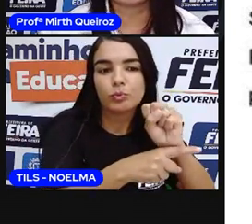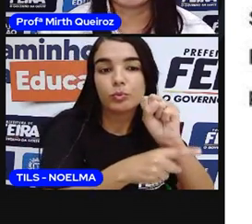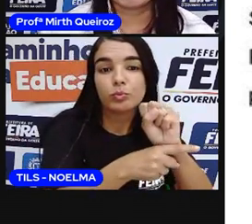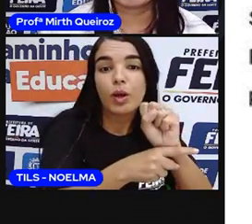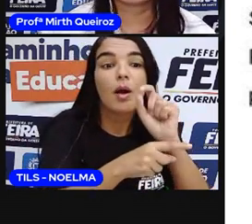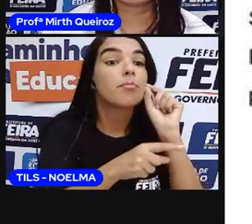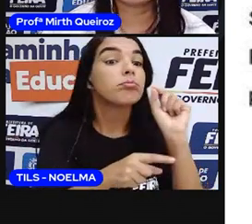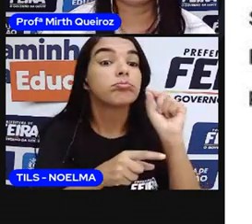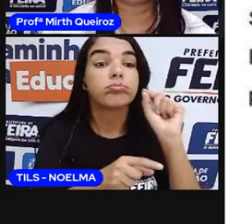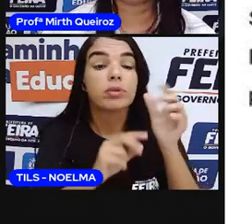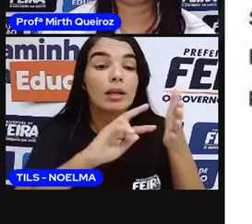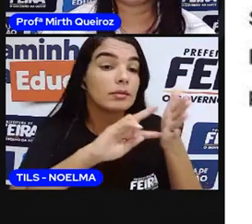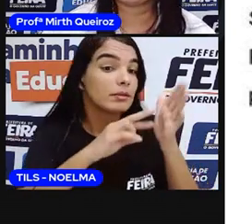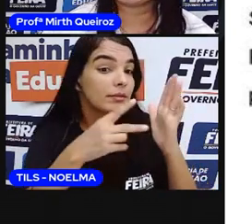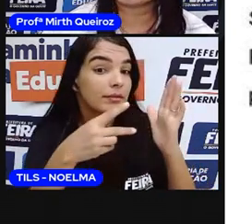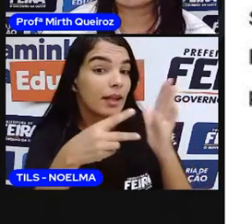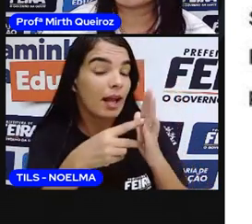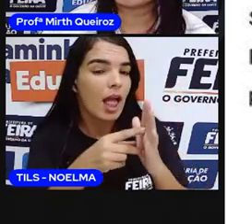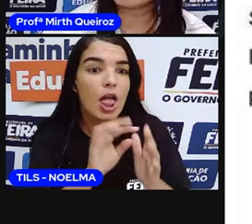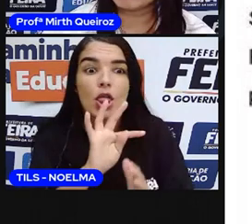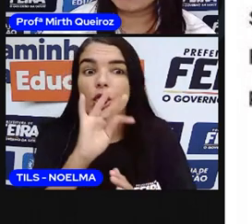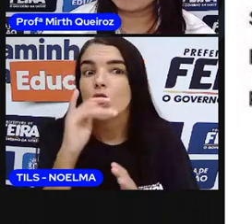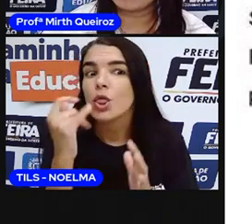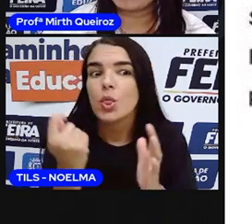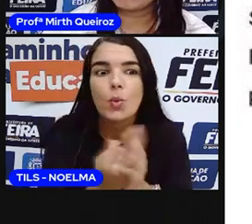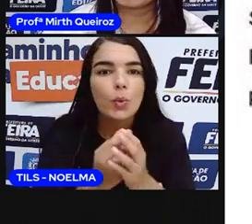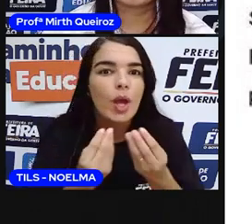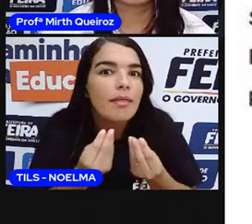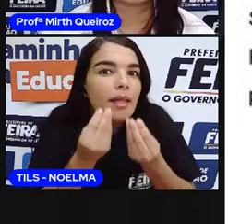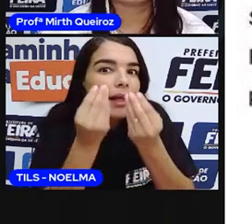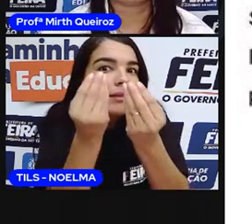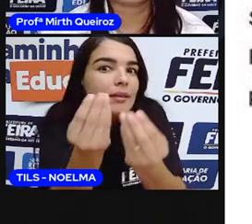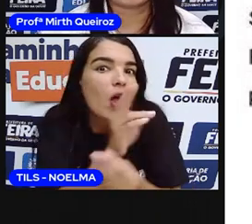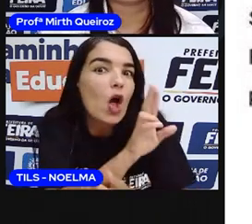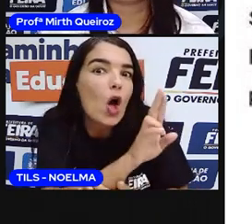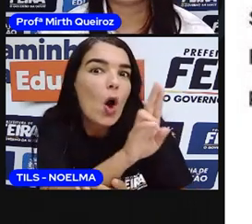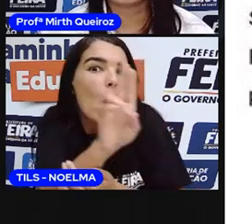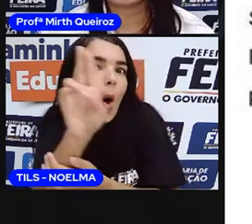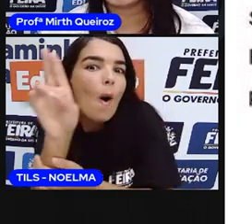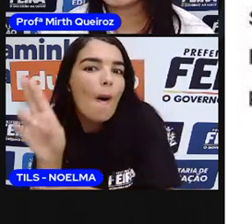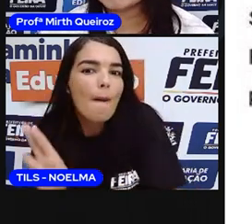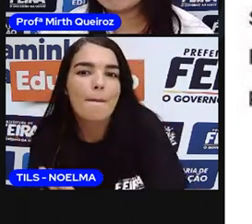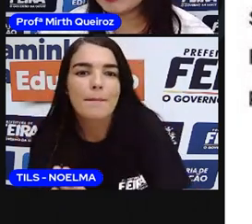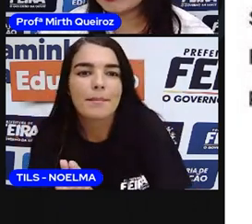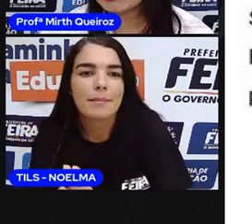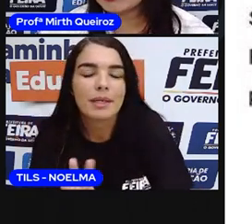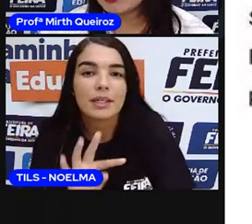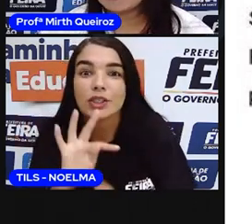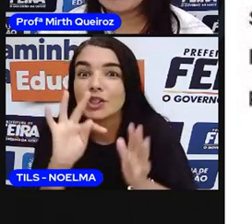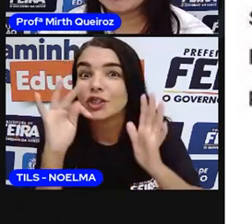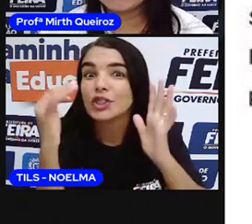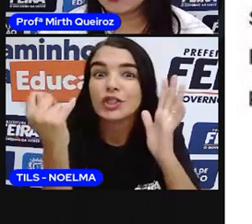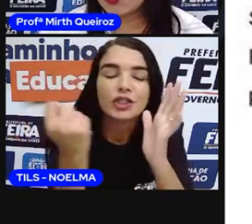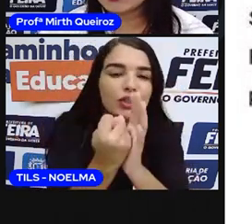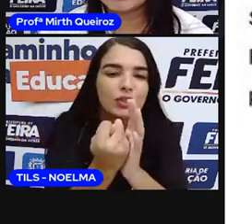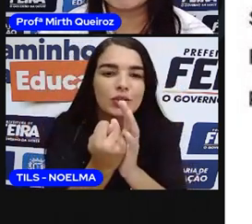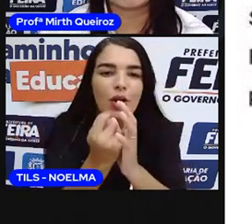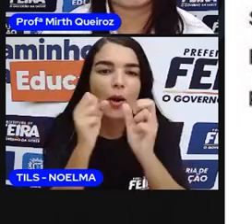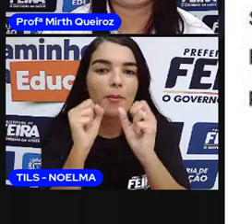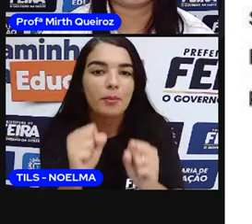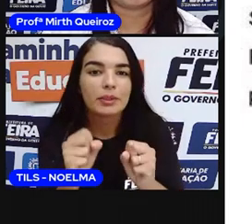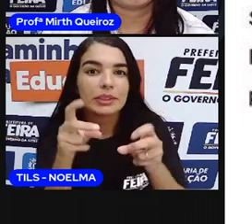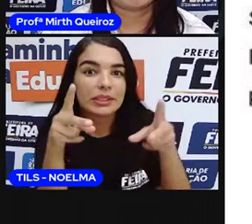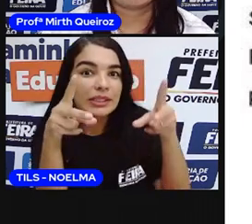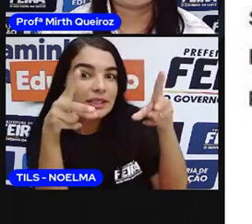Substantivo é tudo o que nomeia as coisas no geral. Substantivo é tudo o que pode ser visto, pego ou